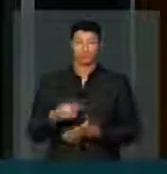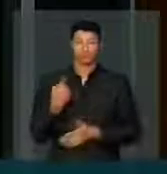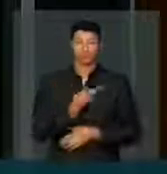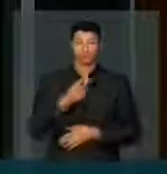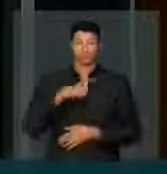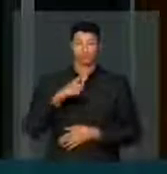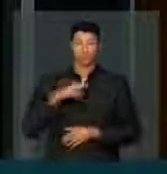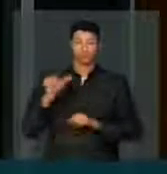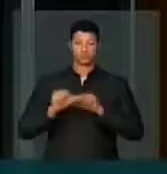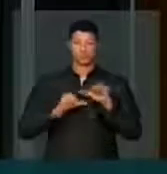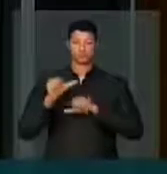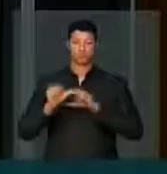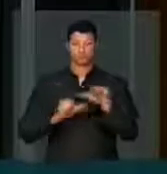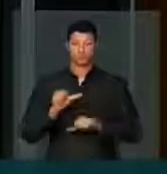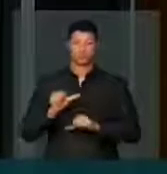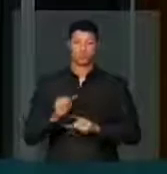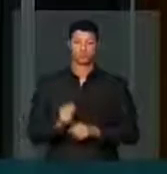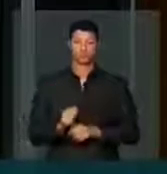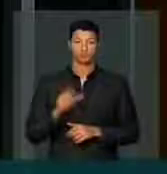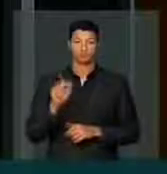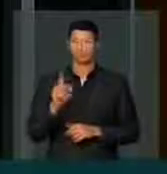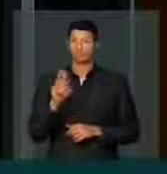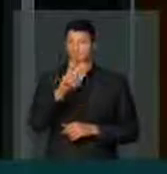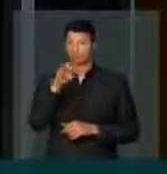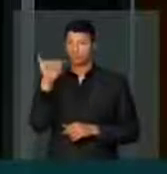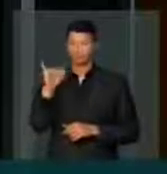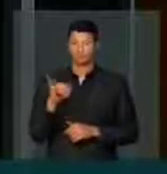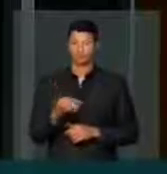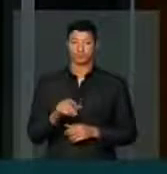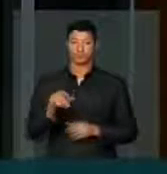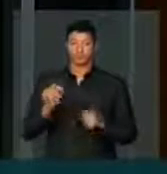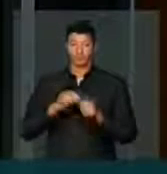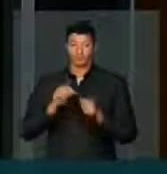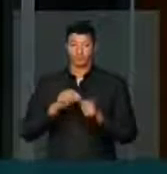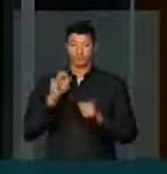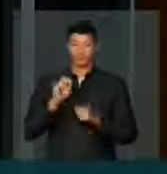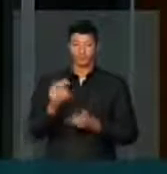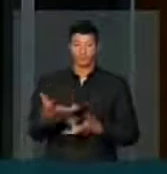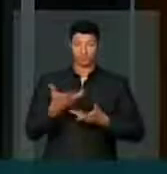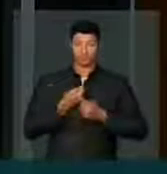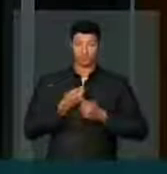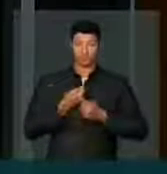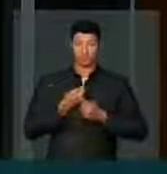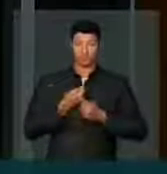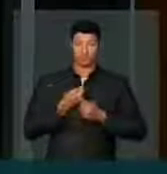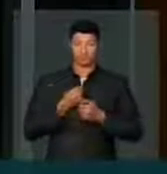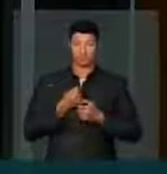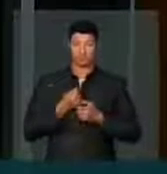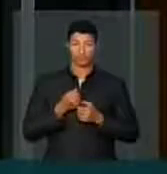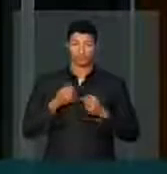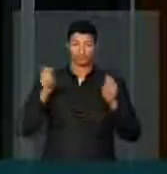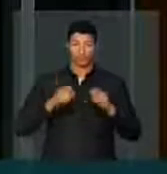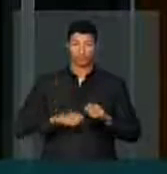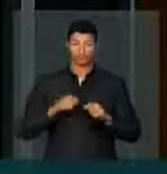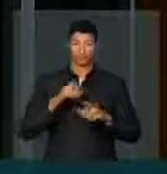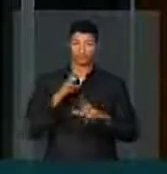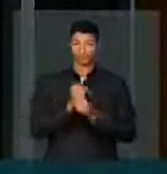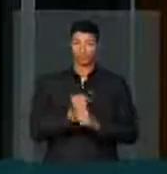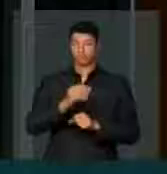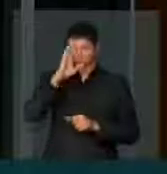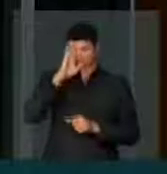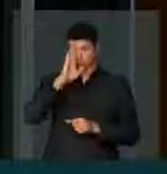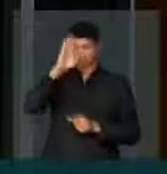a gente tenha uma mudança que vá fazer com que a arrecadação seja sólida